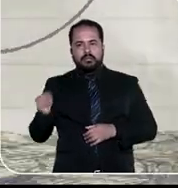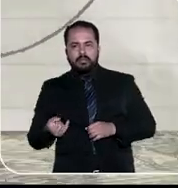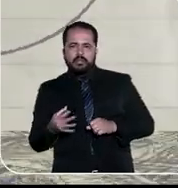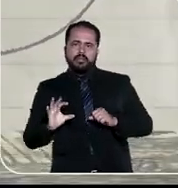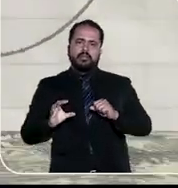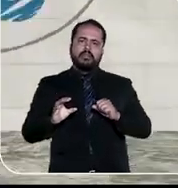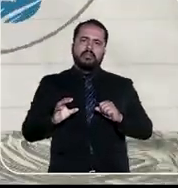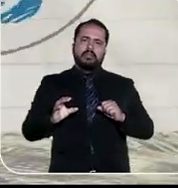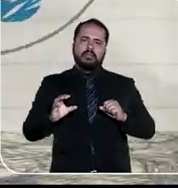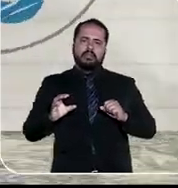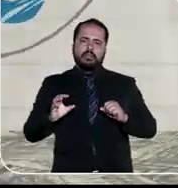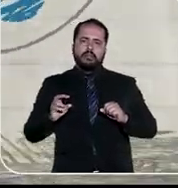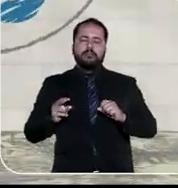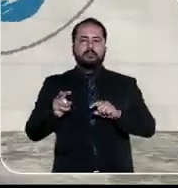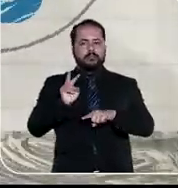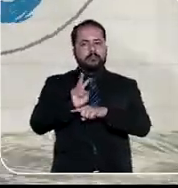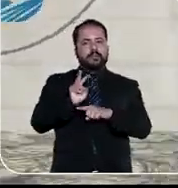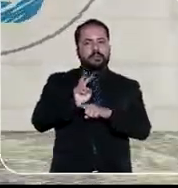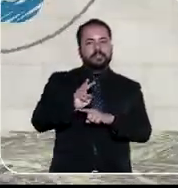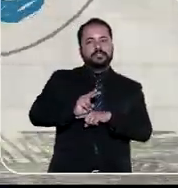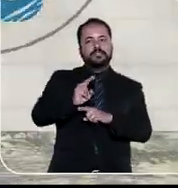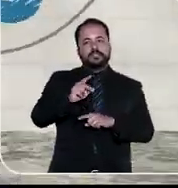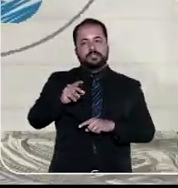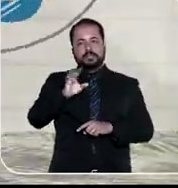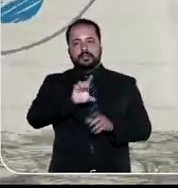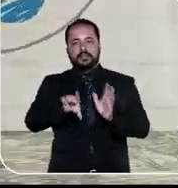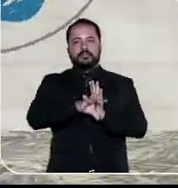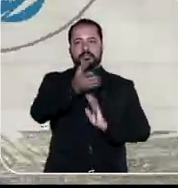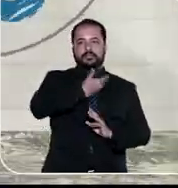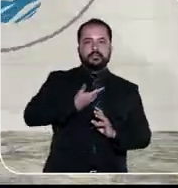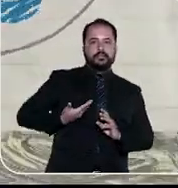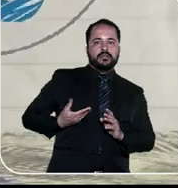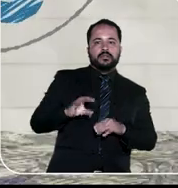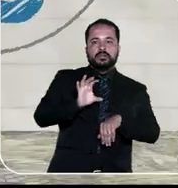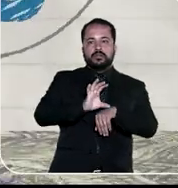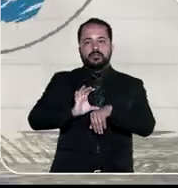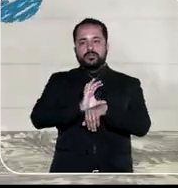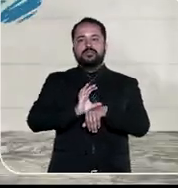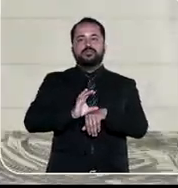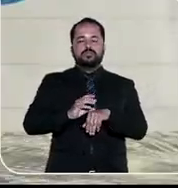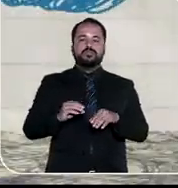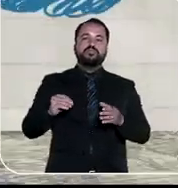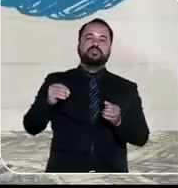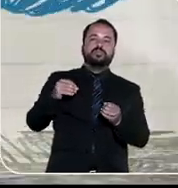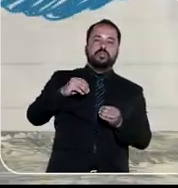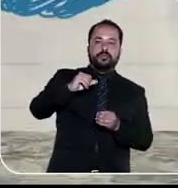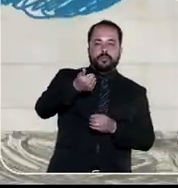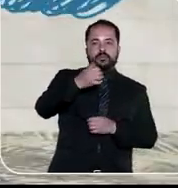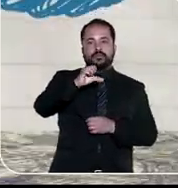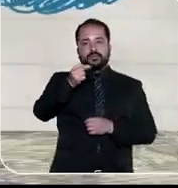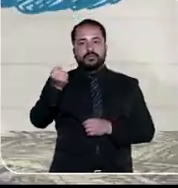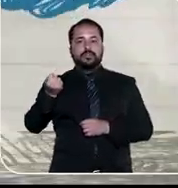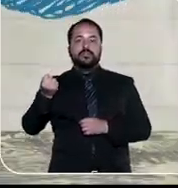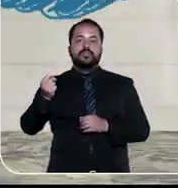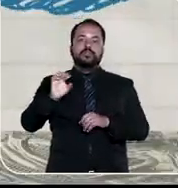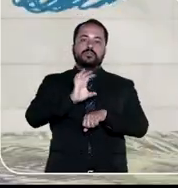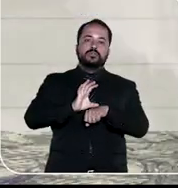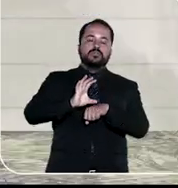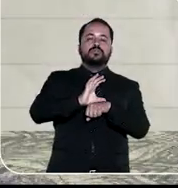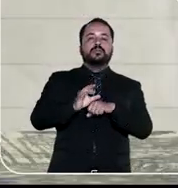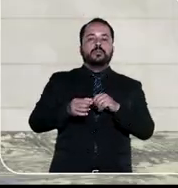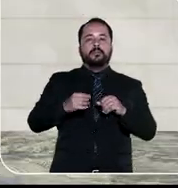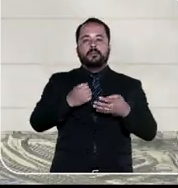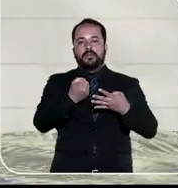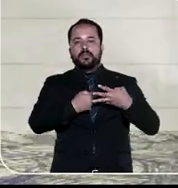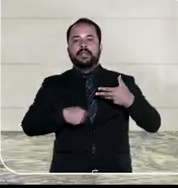Justiça é o guardião dos direitos dos brasileiros e foi criado junto com a Constituição Federal em 1988. Quando